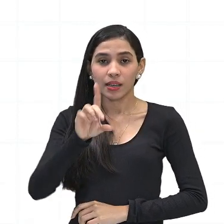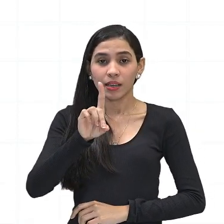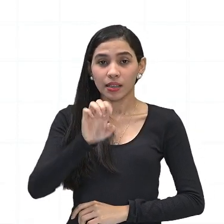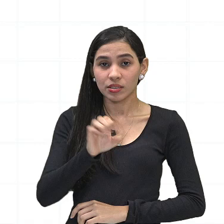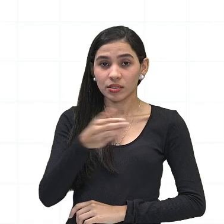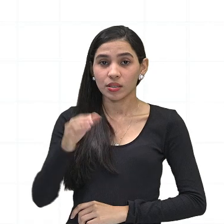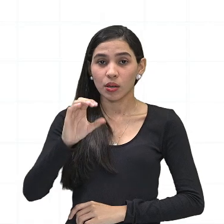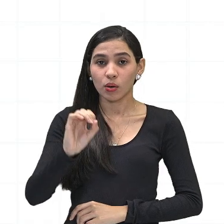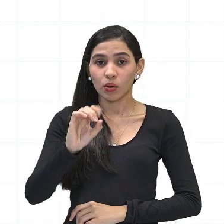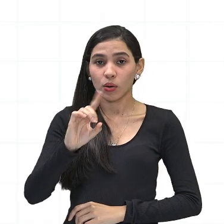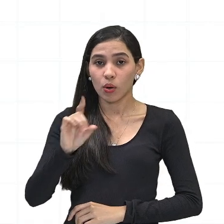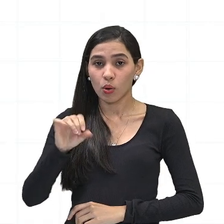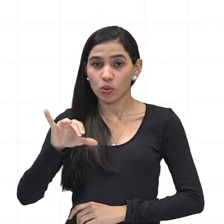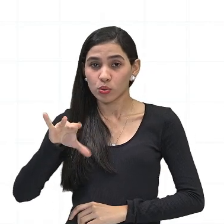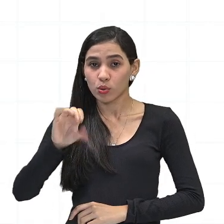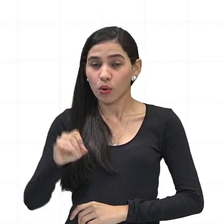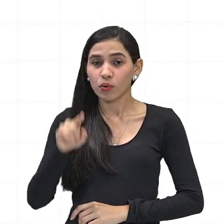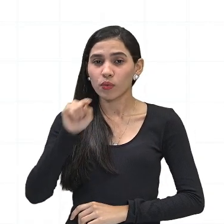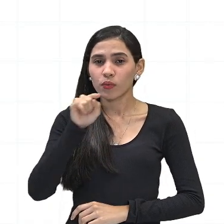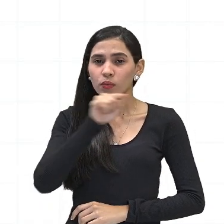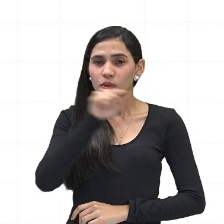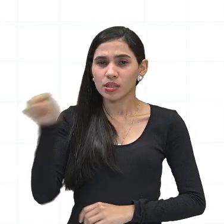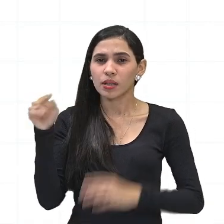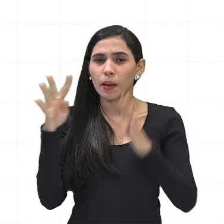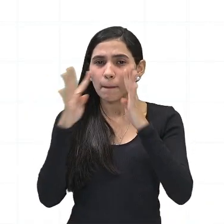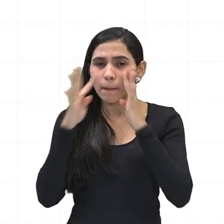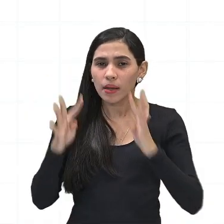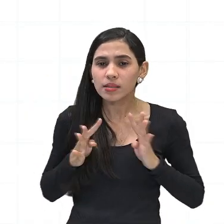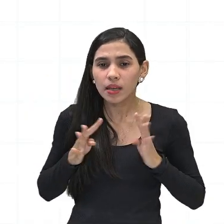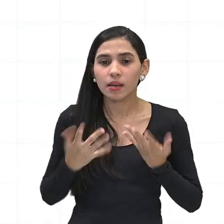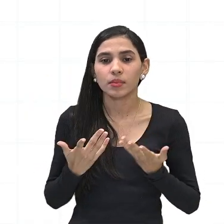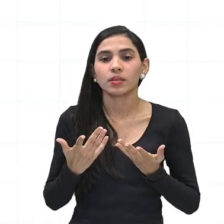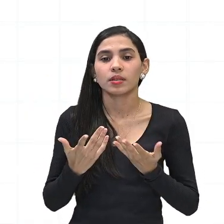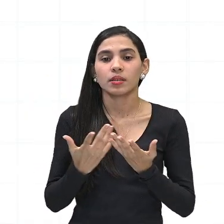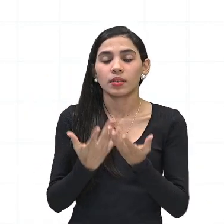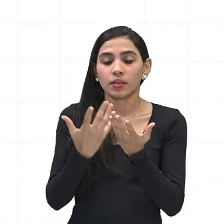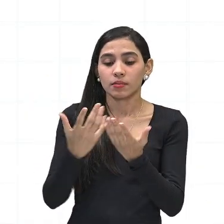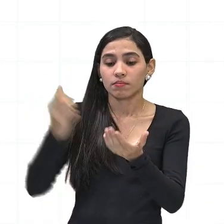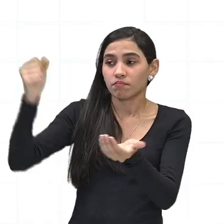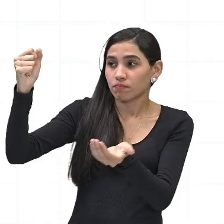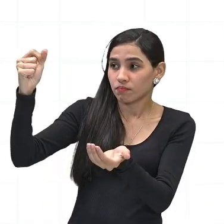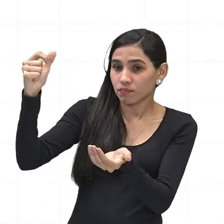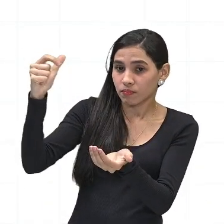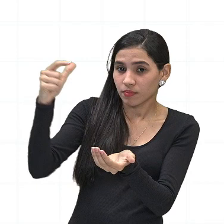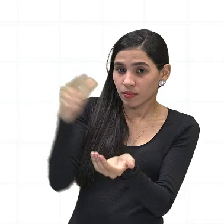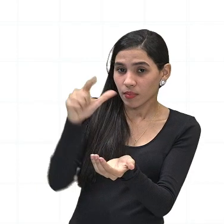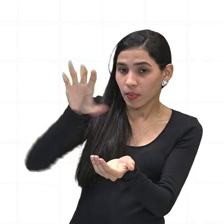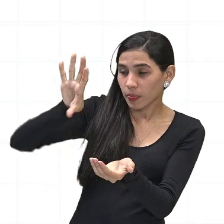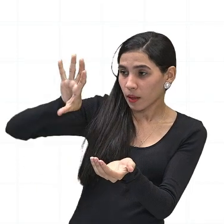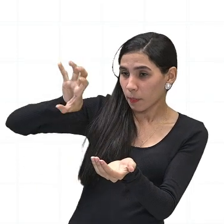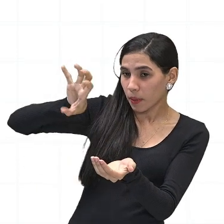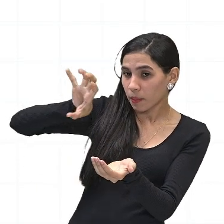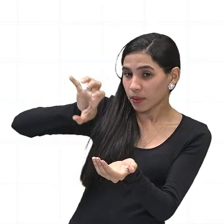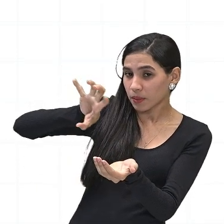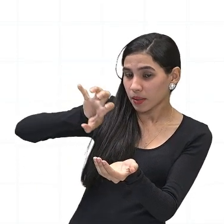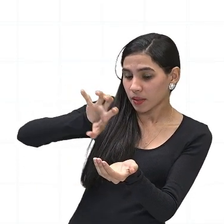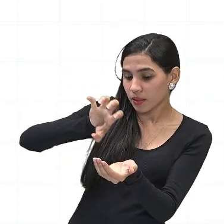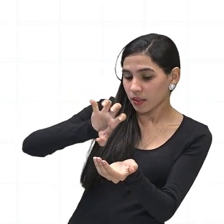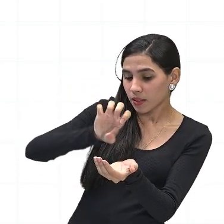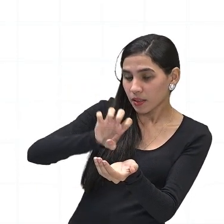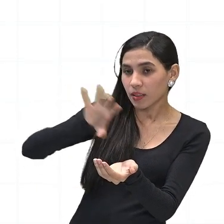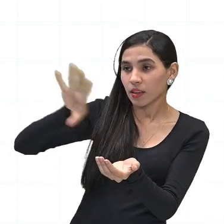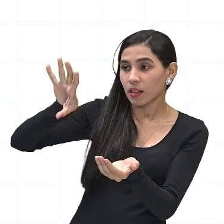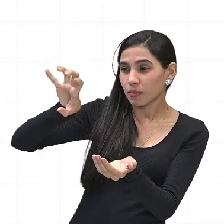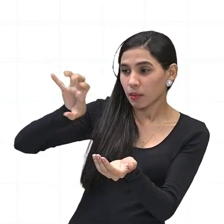percebendo aí pela ilustração, que ele começa a filtrar esses raios, ultravioleta